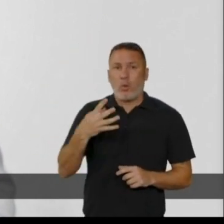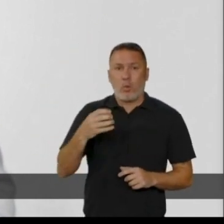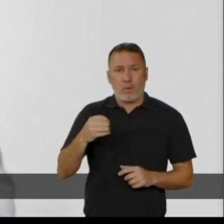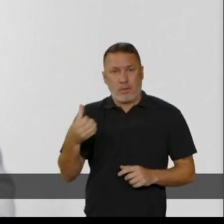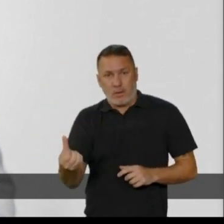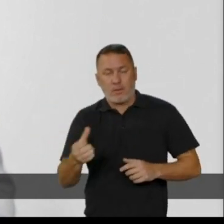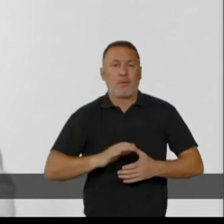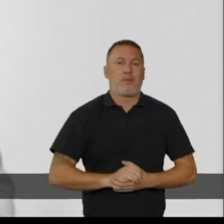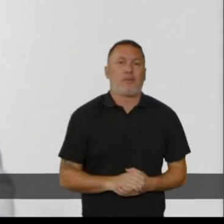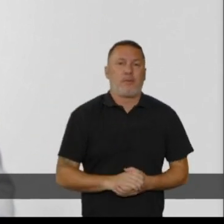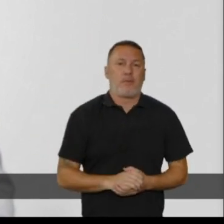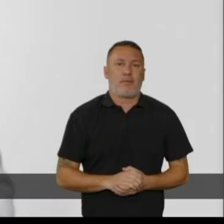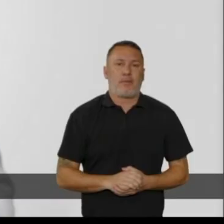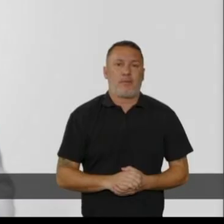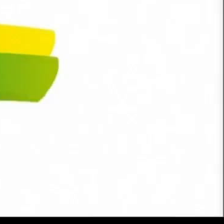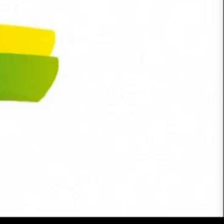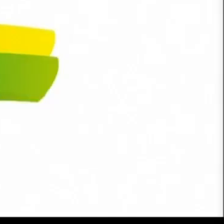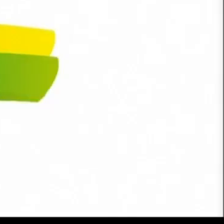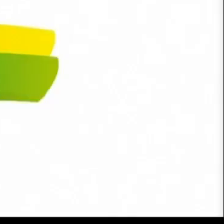11406.